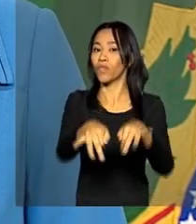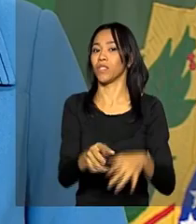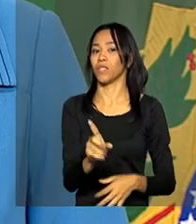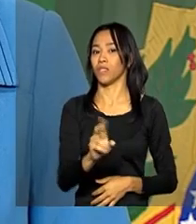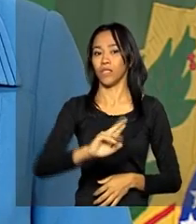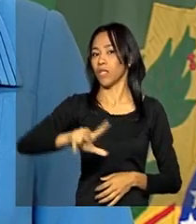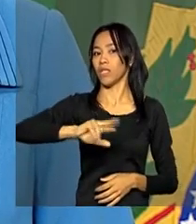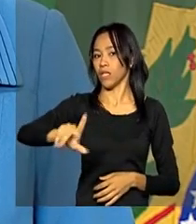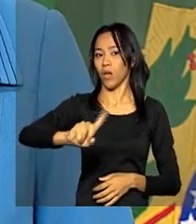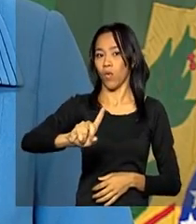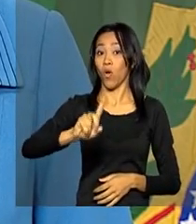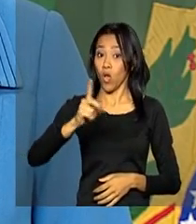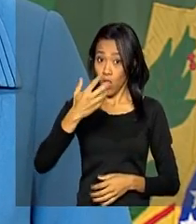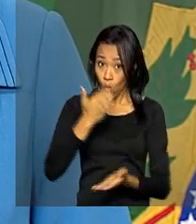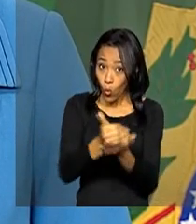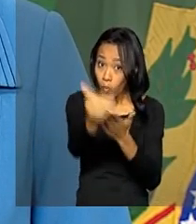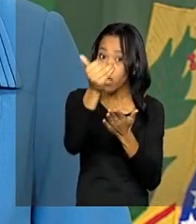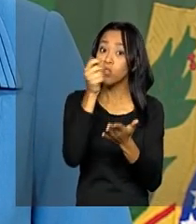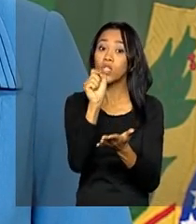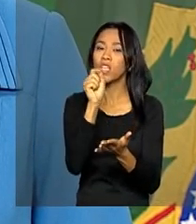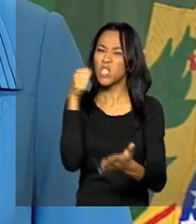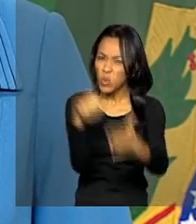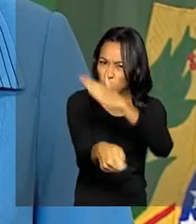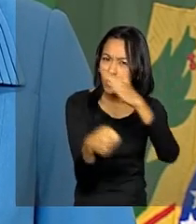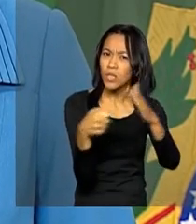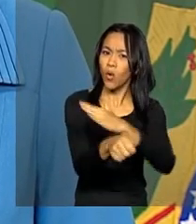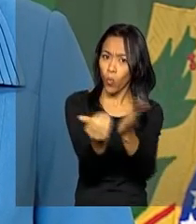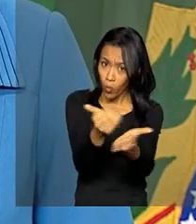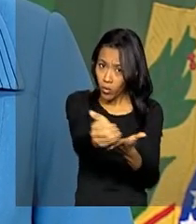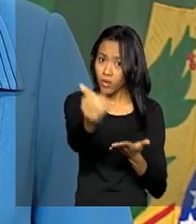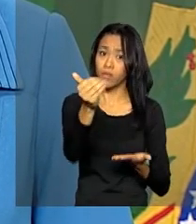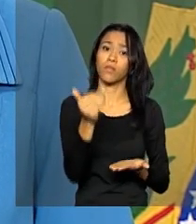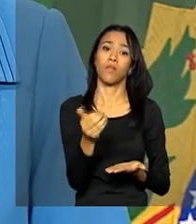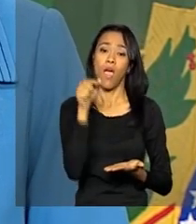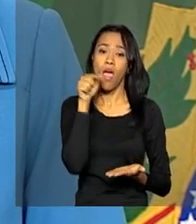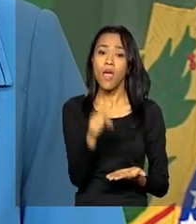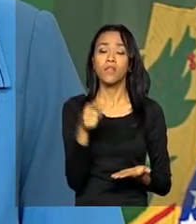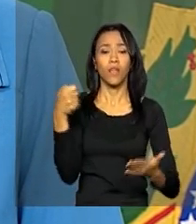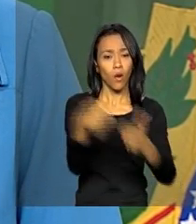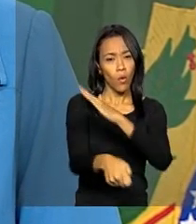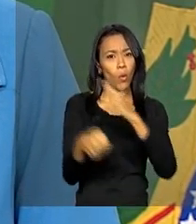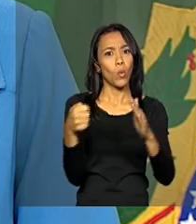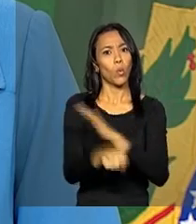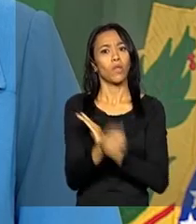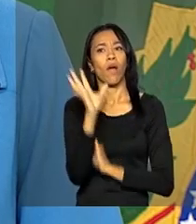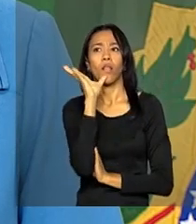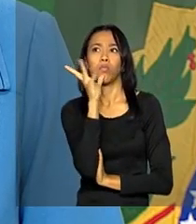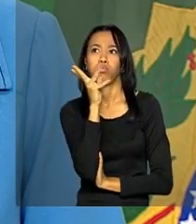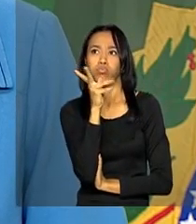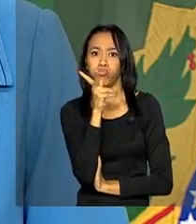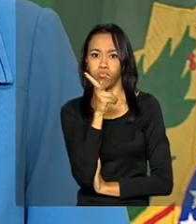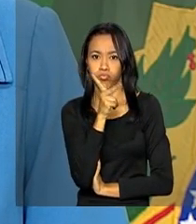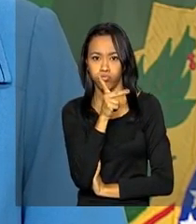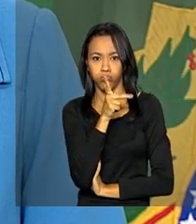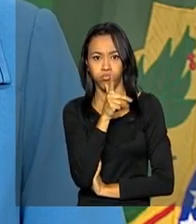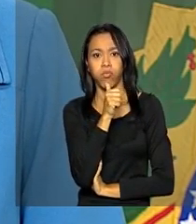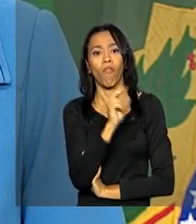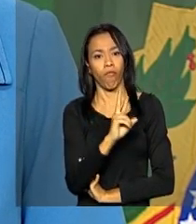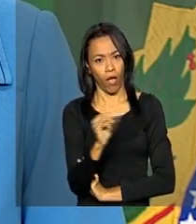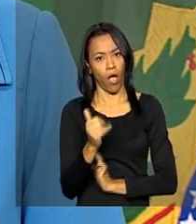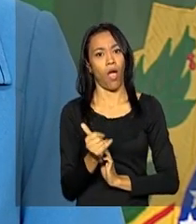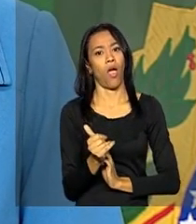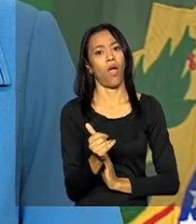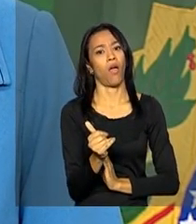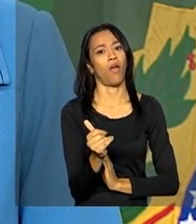Nós estamos no início da luta. Esta luta, ela será muito longa e demorada. Ela